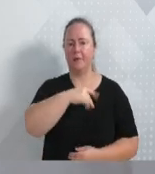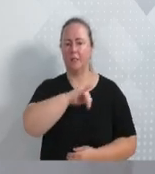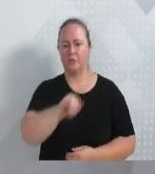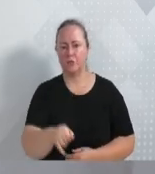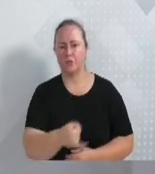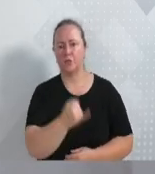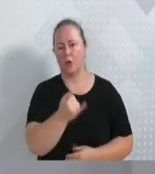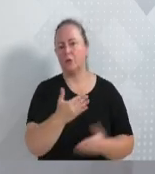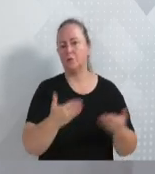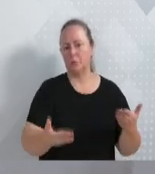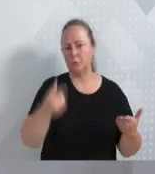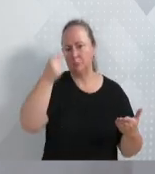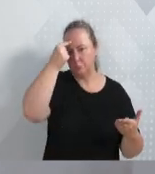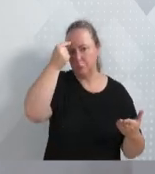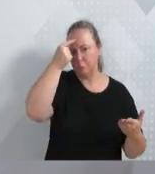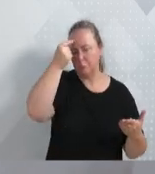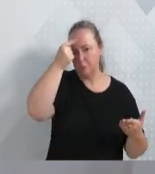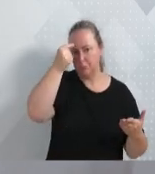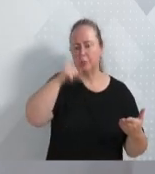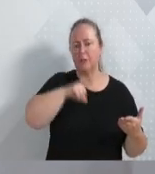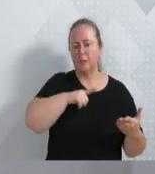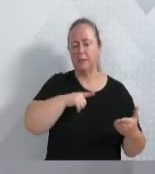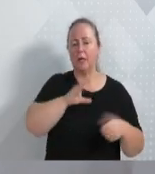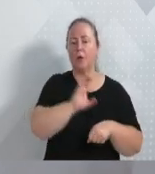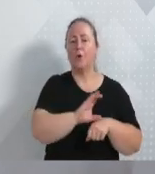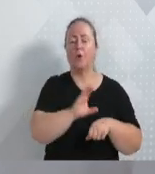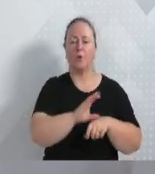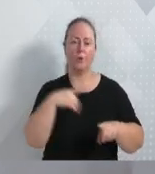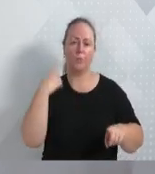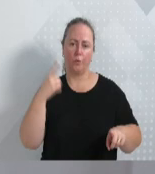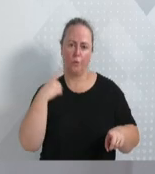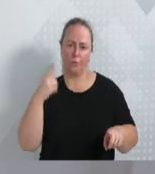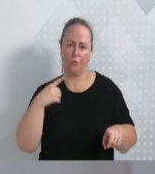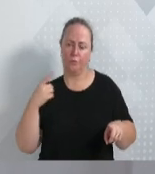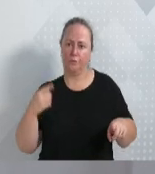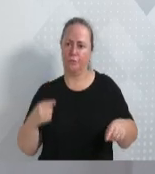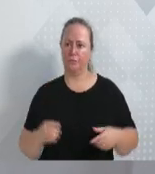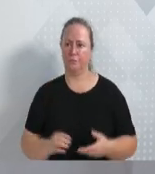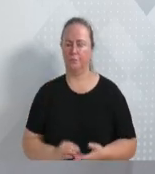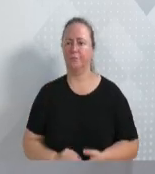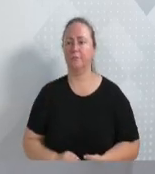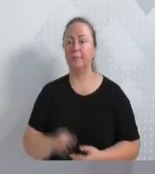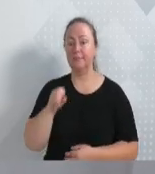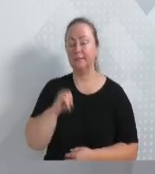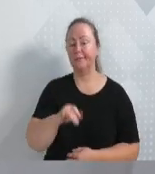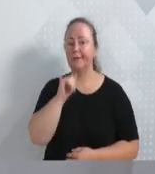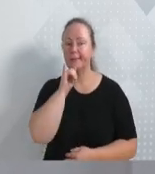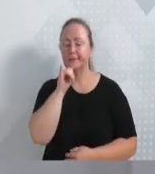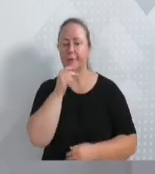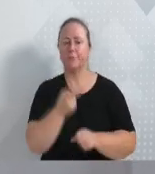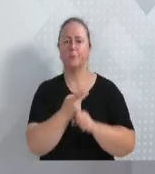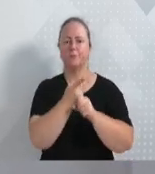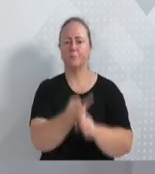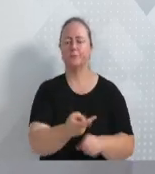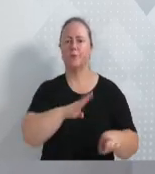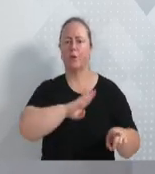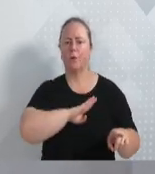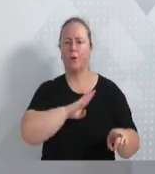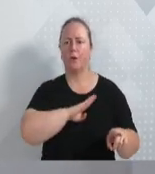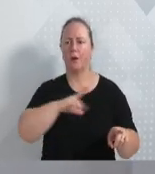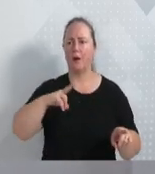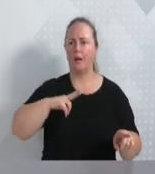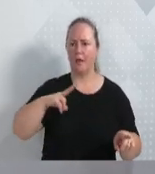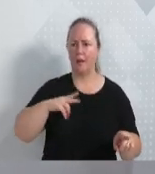universidades que possuem curso de direito aqui na nossa cidade, se é o caso de procurar um colega advogado particular